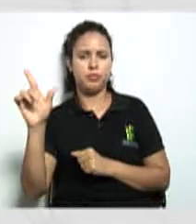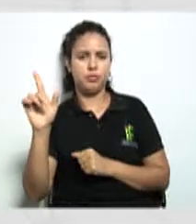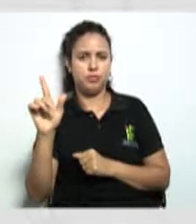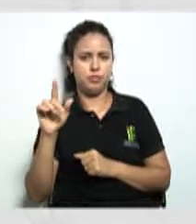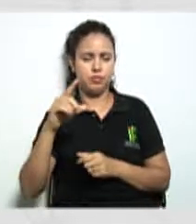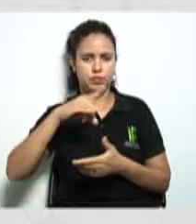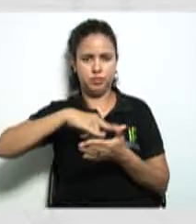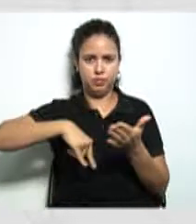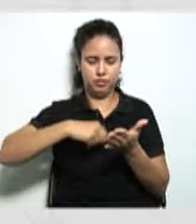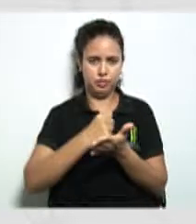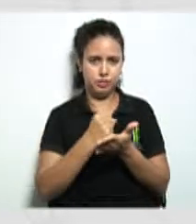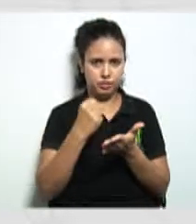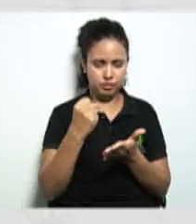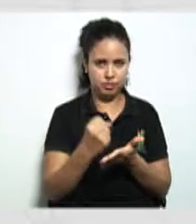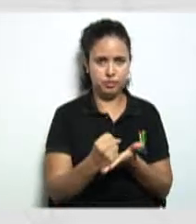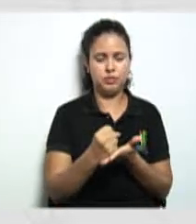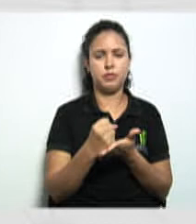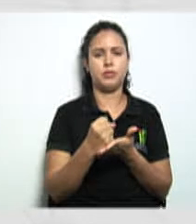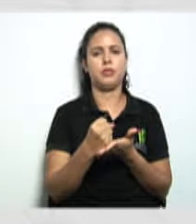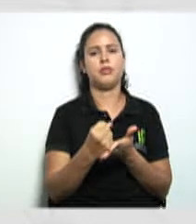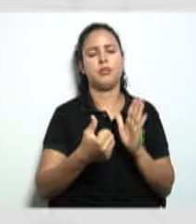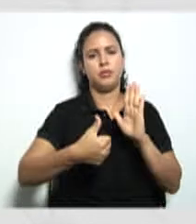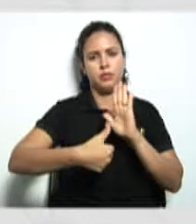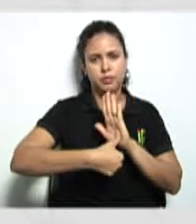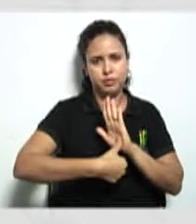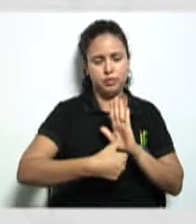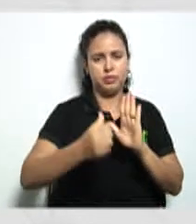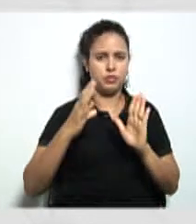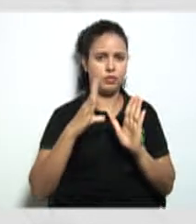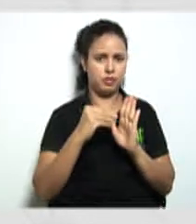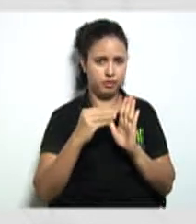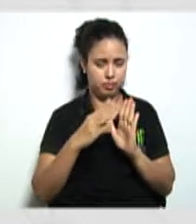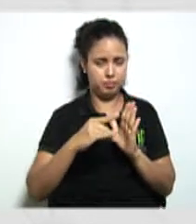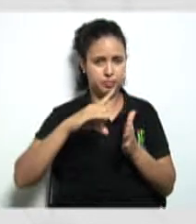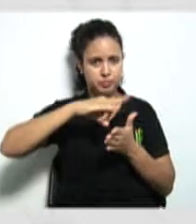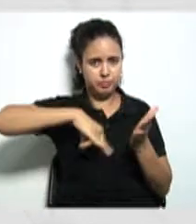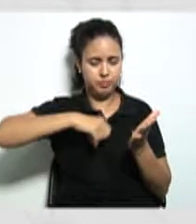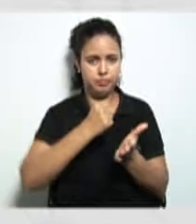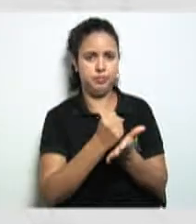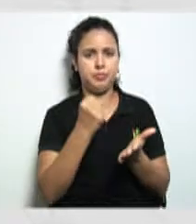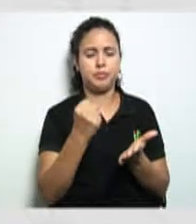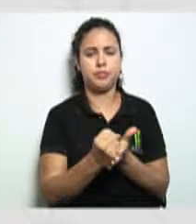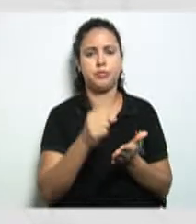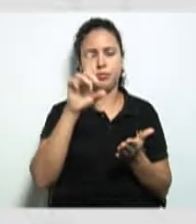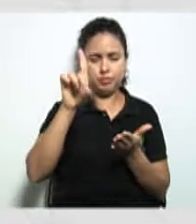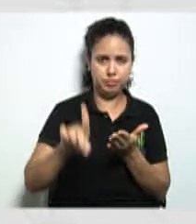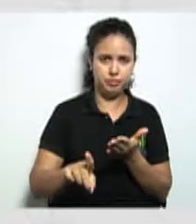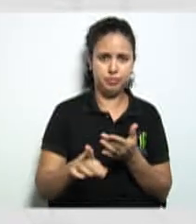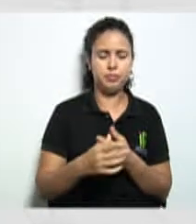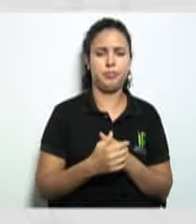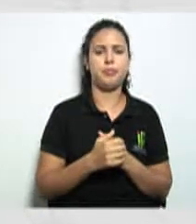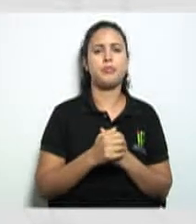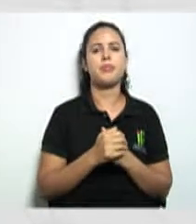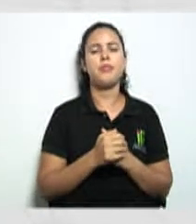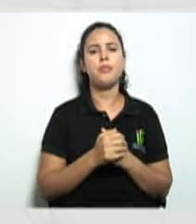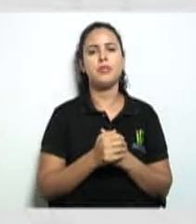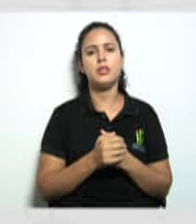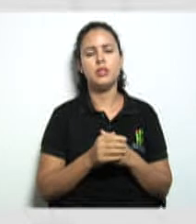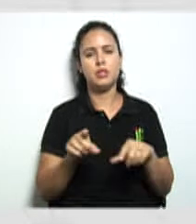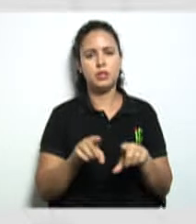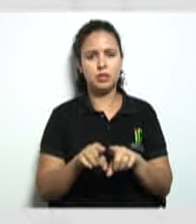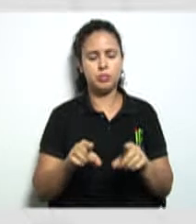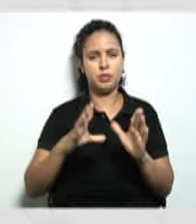documento de identidade cópia autenticada dos diretores mais um aqui cópia